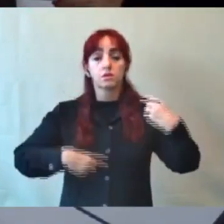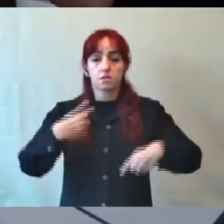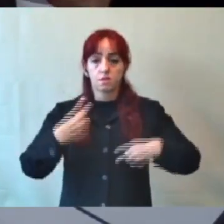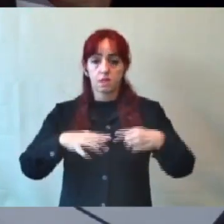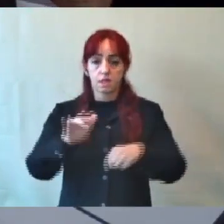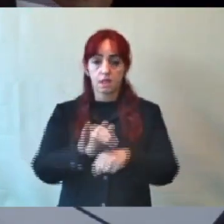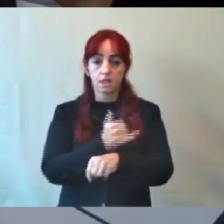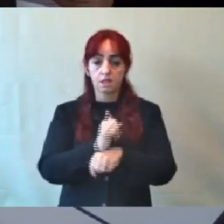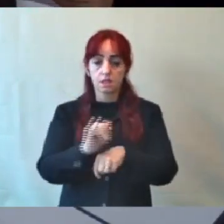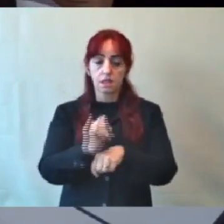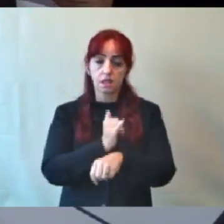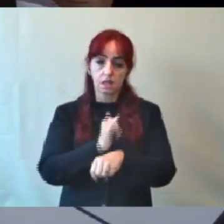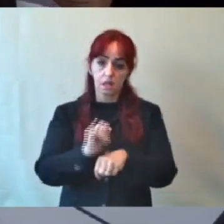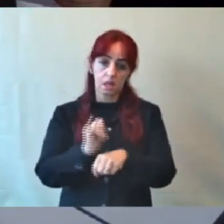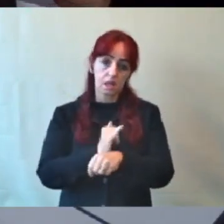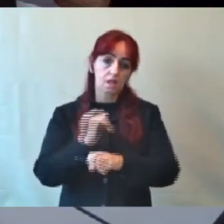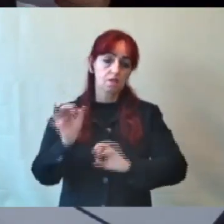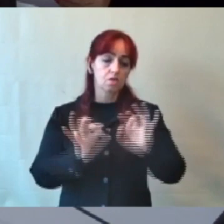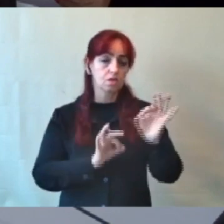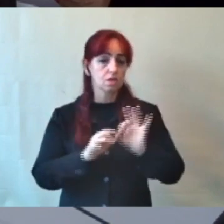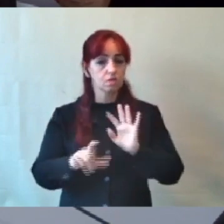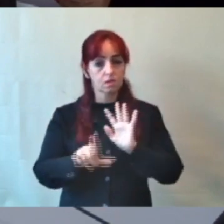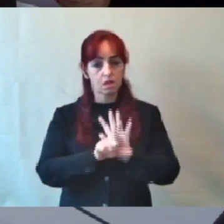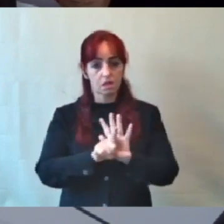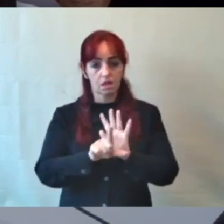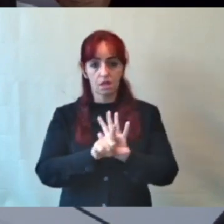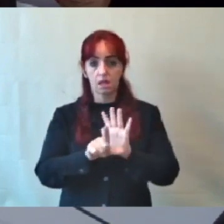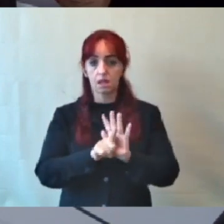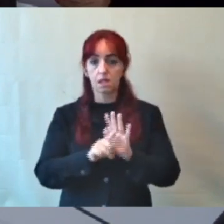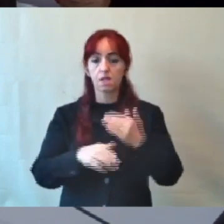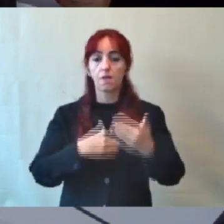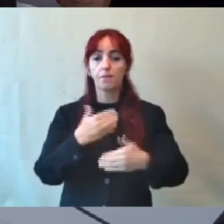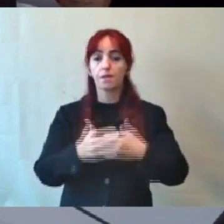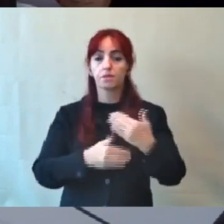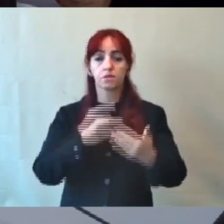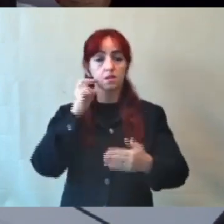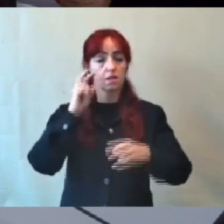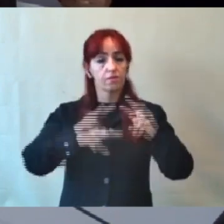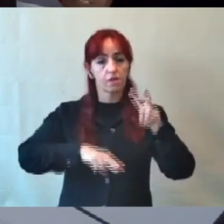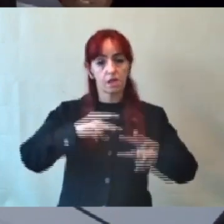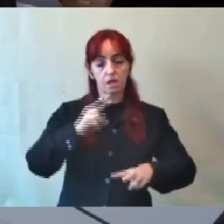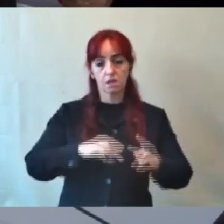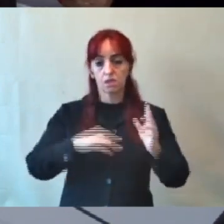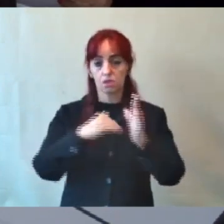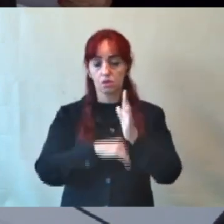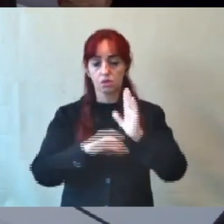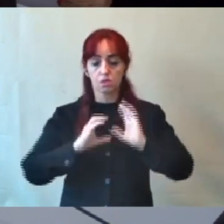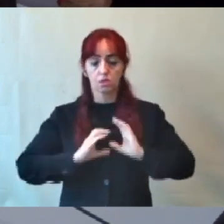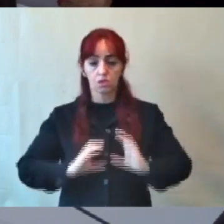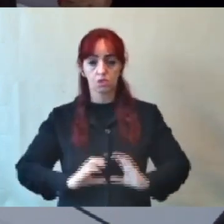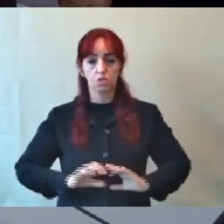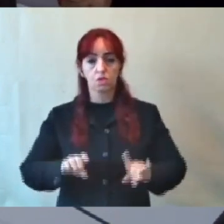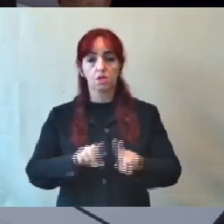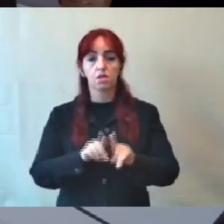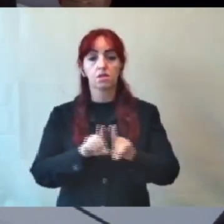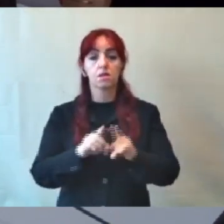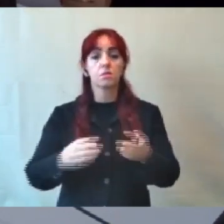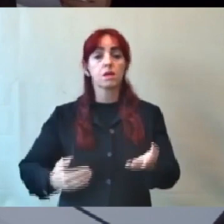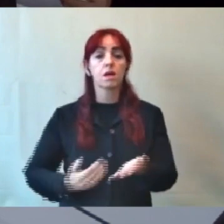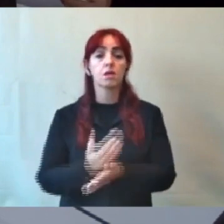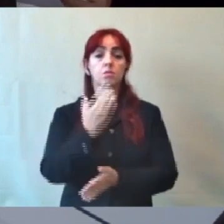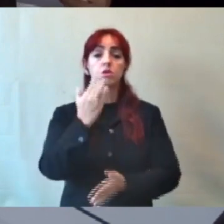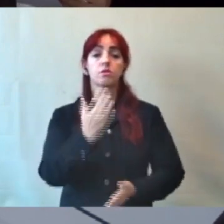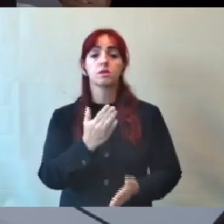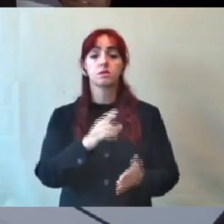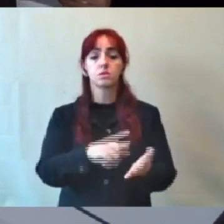modernização da lei, a partir da avaliação da eficácia do atual Código de Posturas. Há, portanto, a aprovação do instrumento de convite,